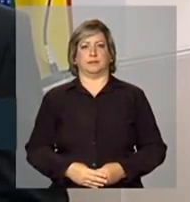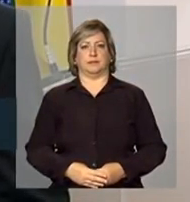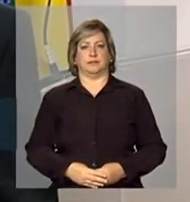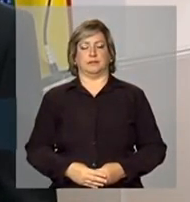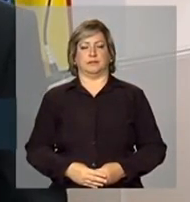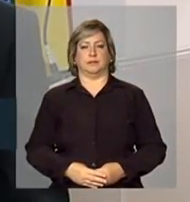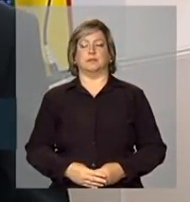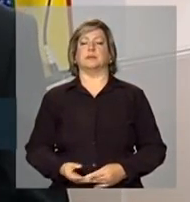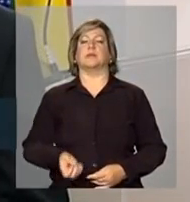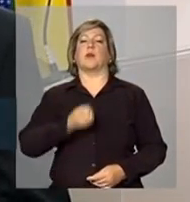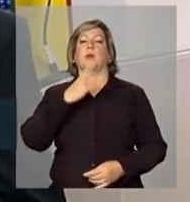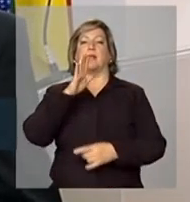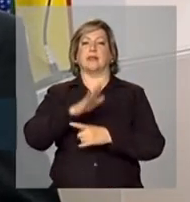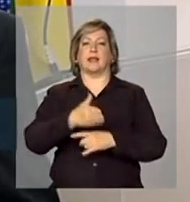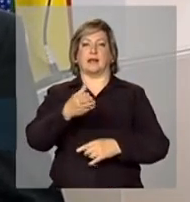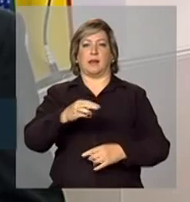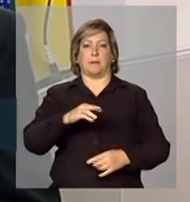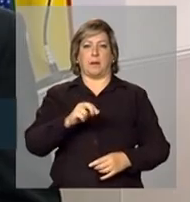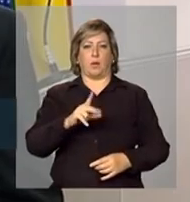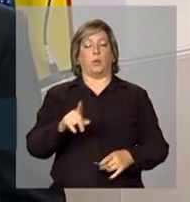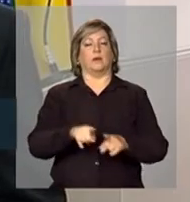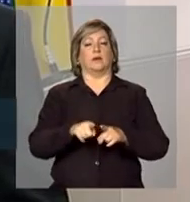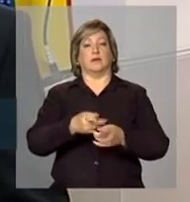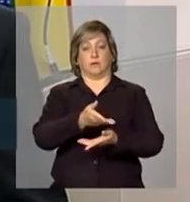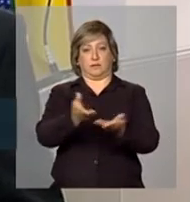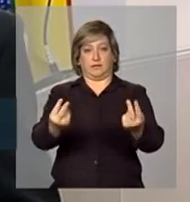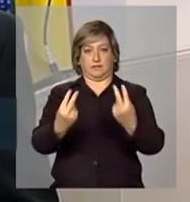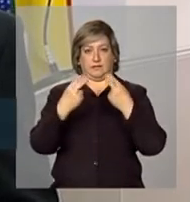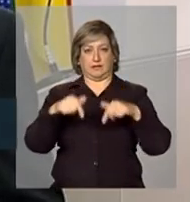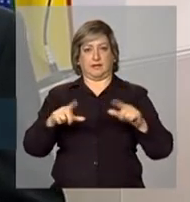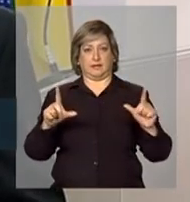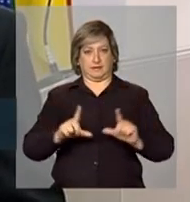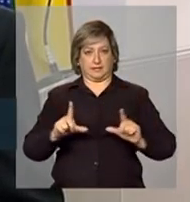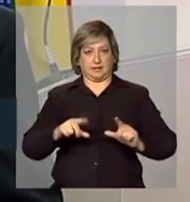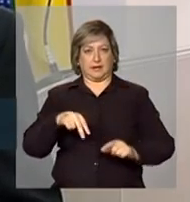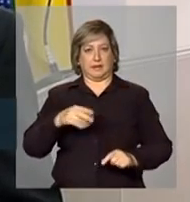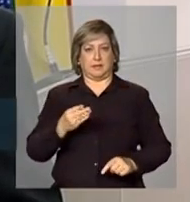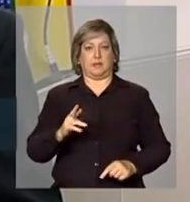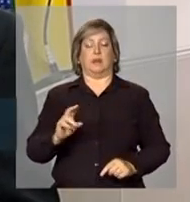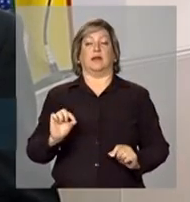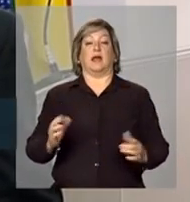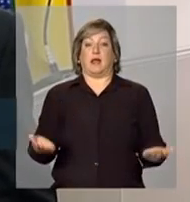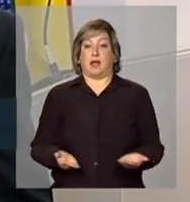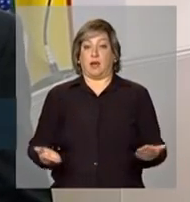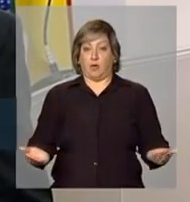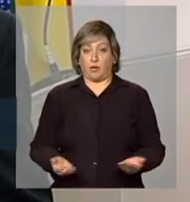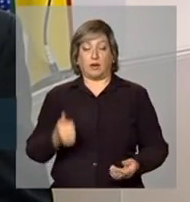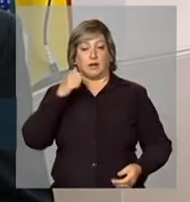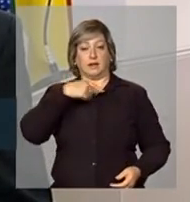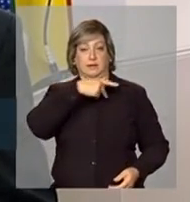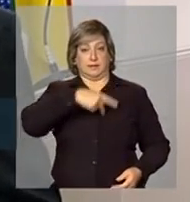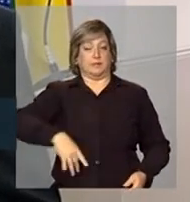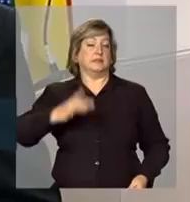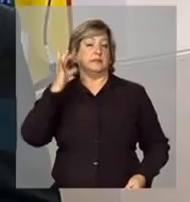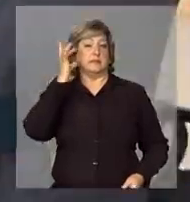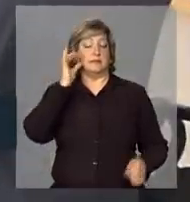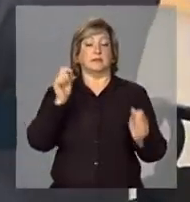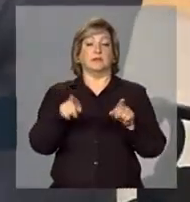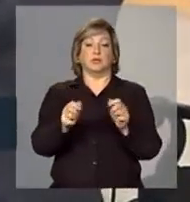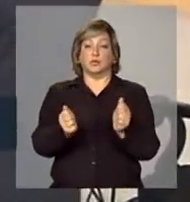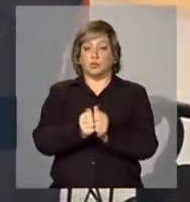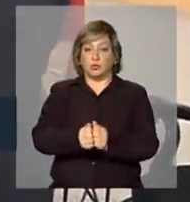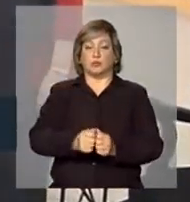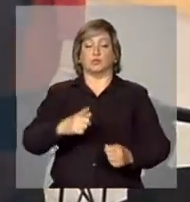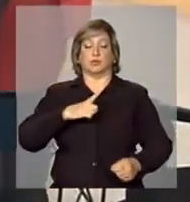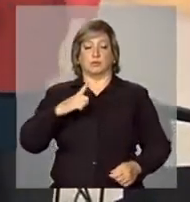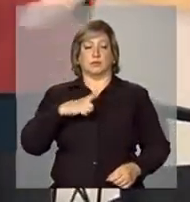Boa tarde, Malu. Boa tarde a você que assiste a TVNBR. Nesse exato momento, a presidenta Dilma Rousseff e o presidente da